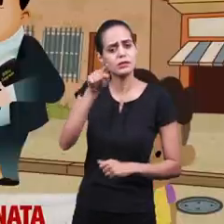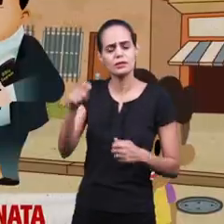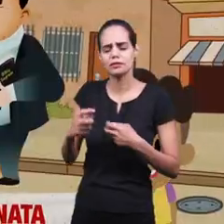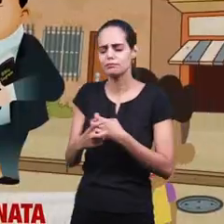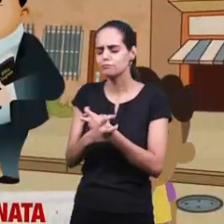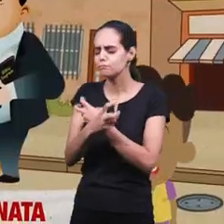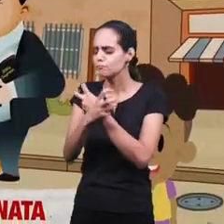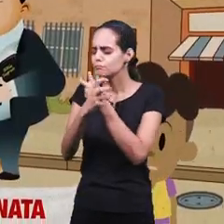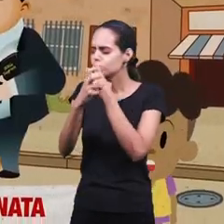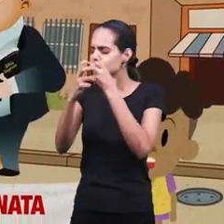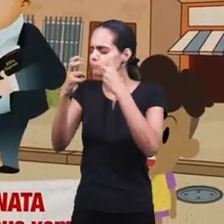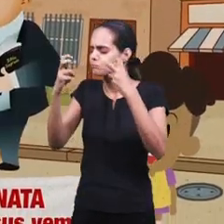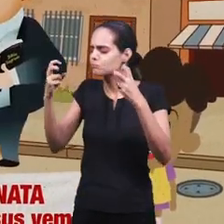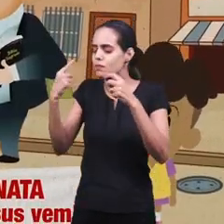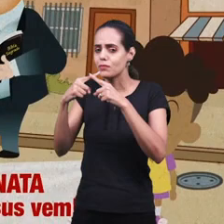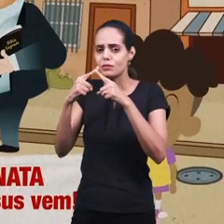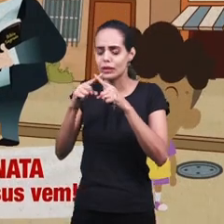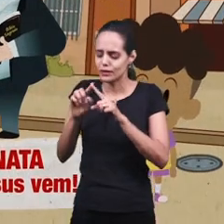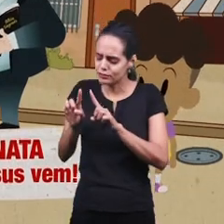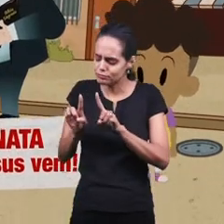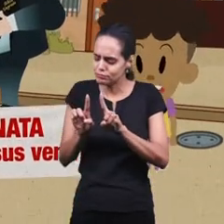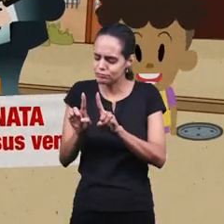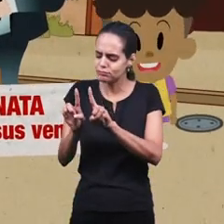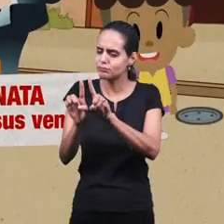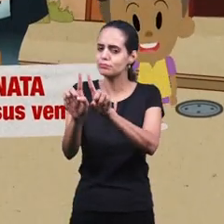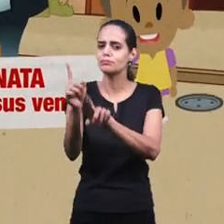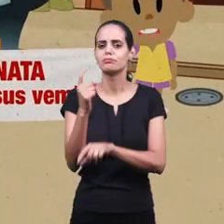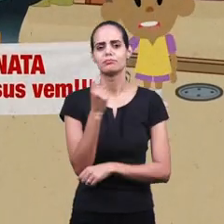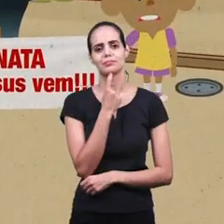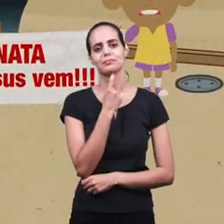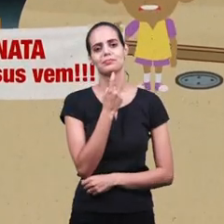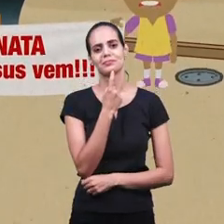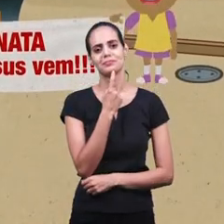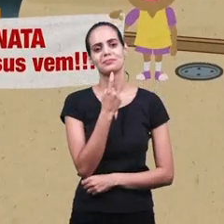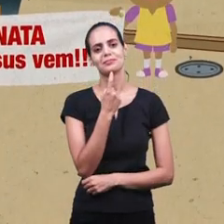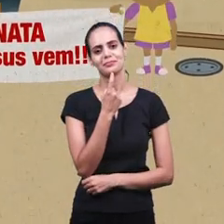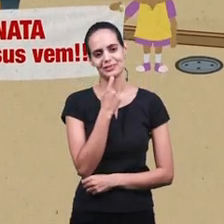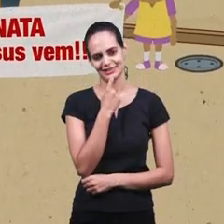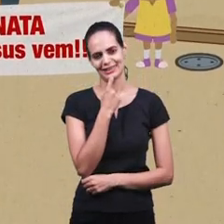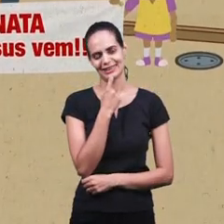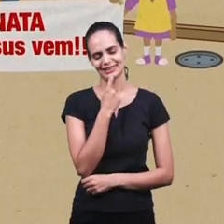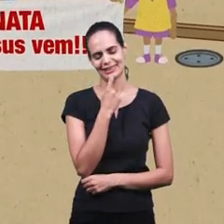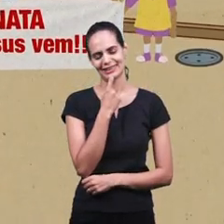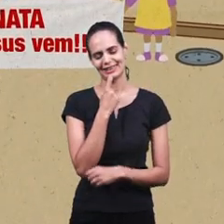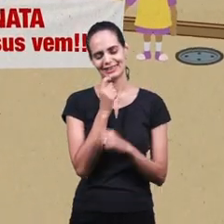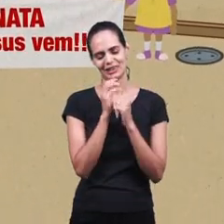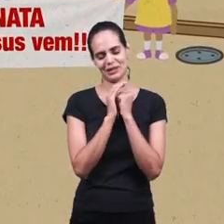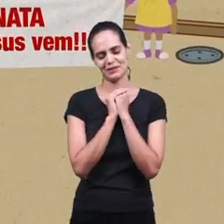Invocai-o enquanto está perto